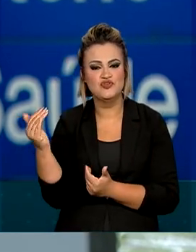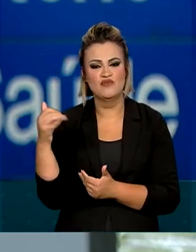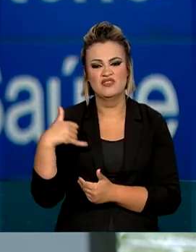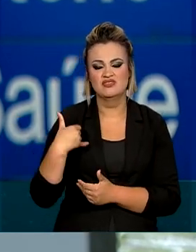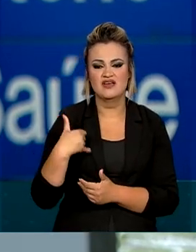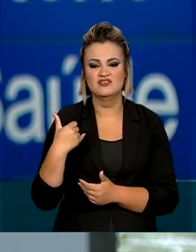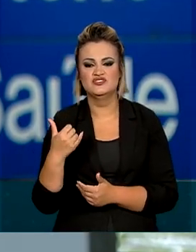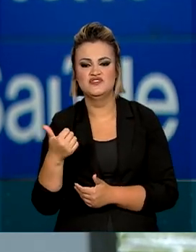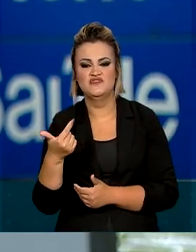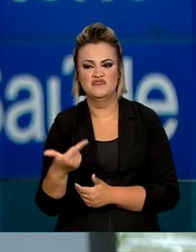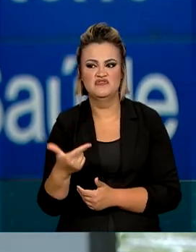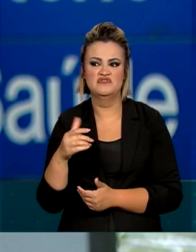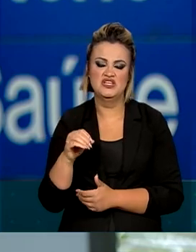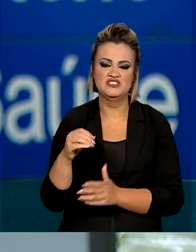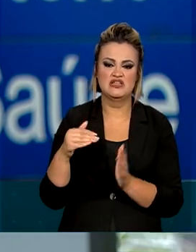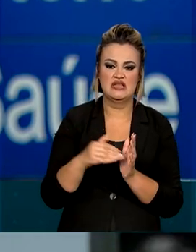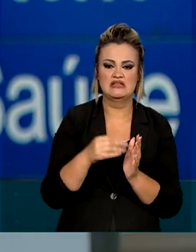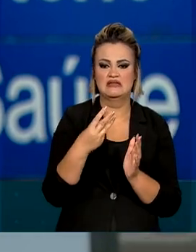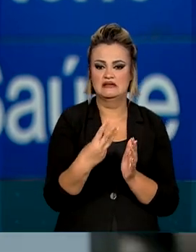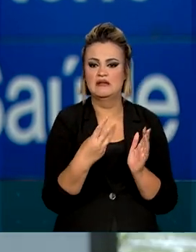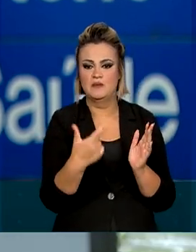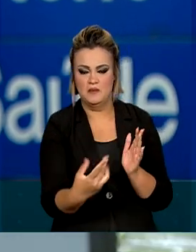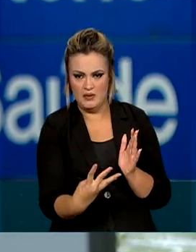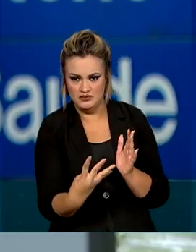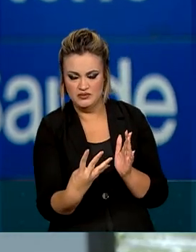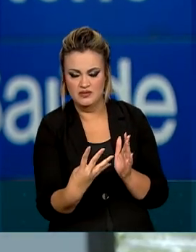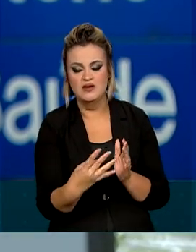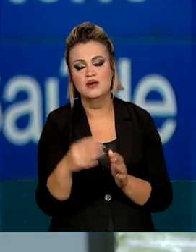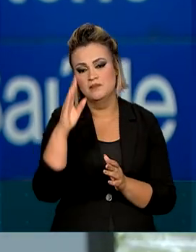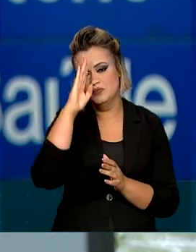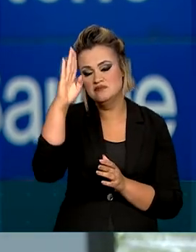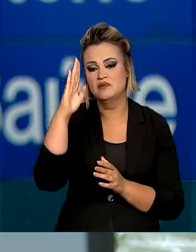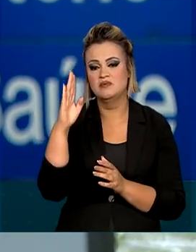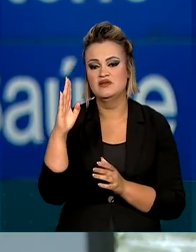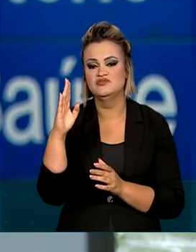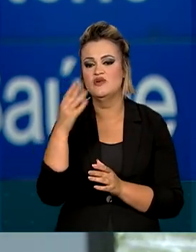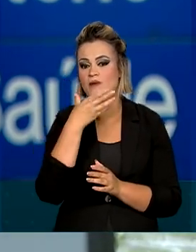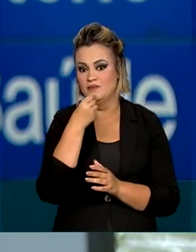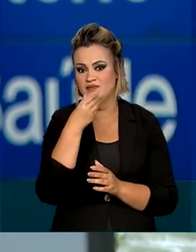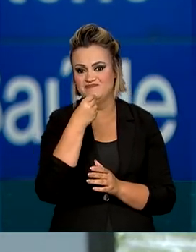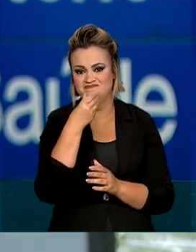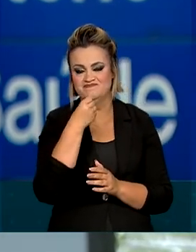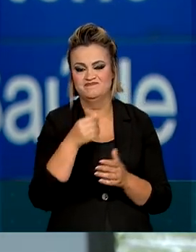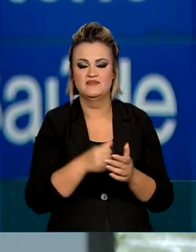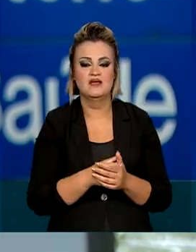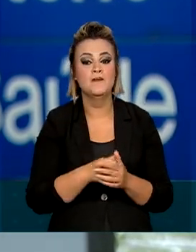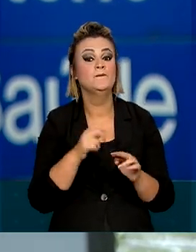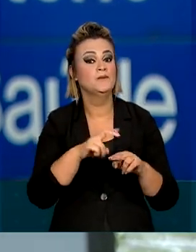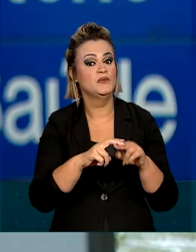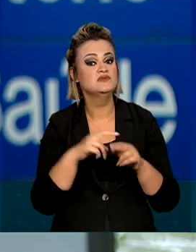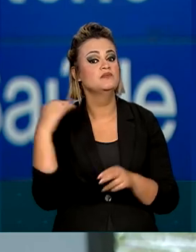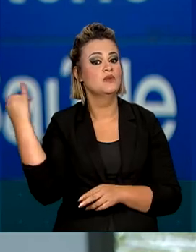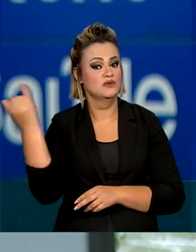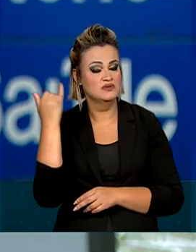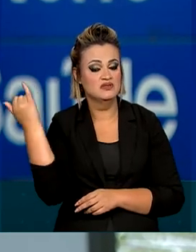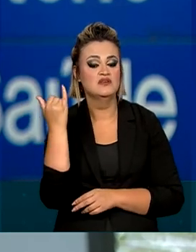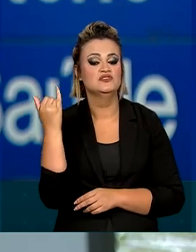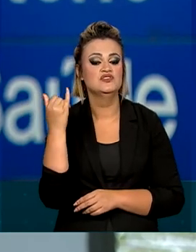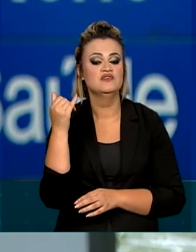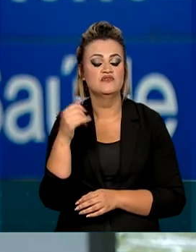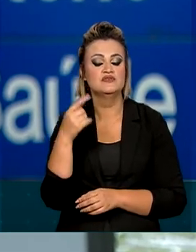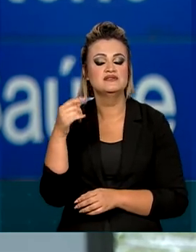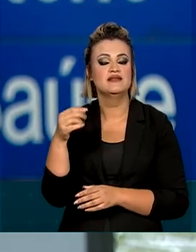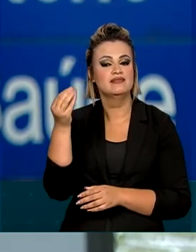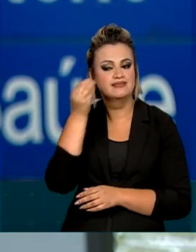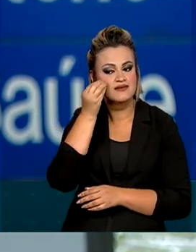faixa etária de 20 a 34 anos, especialmente entre os homens. Por isso, a importância de buscar uma